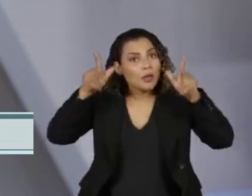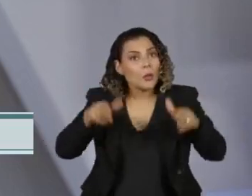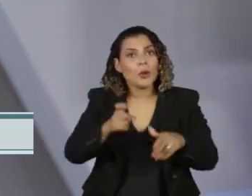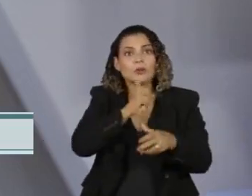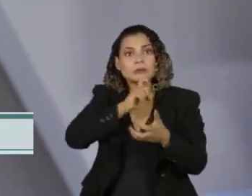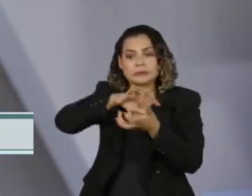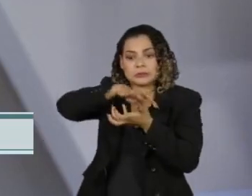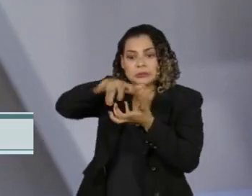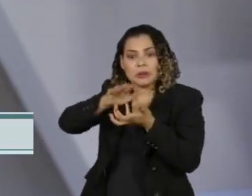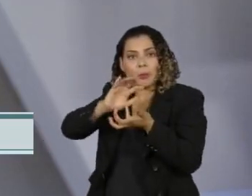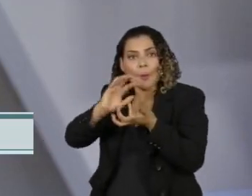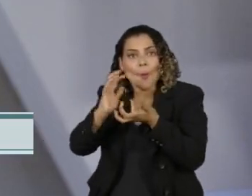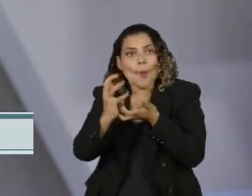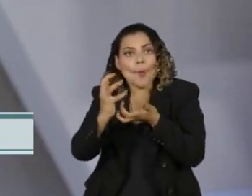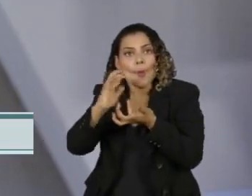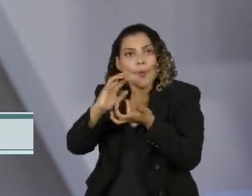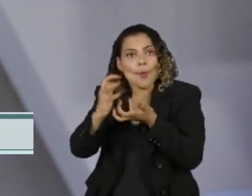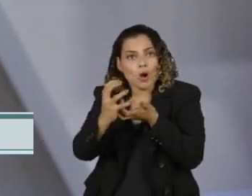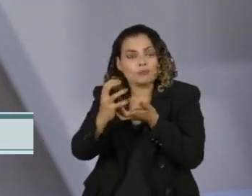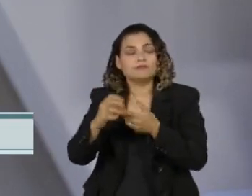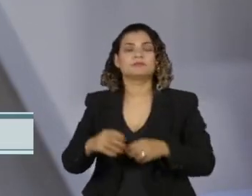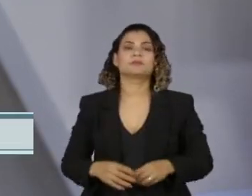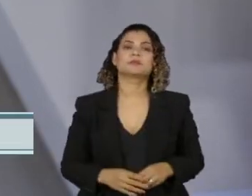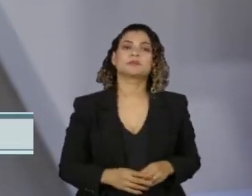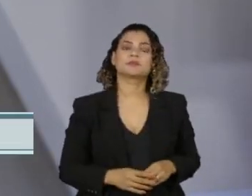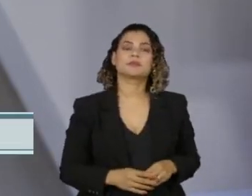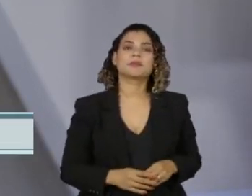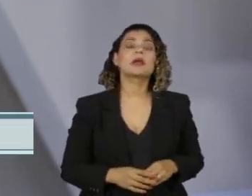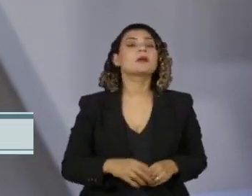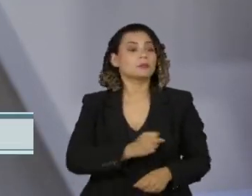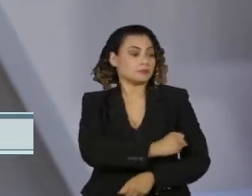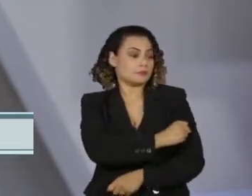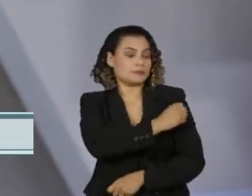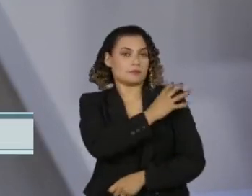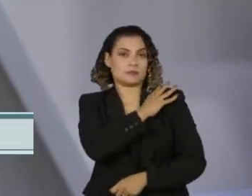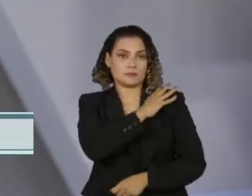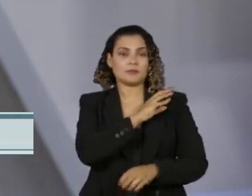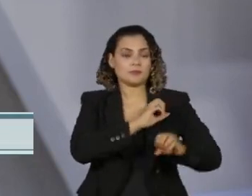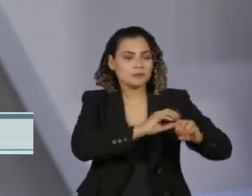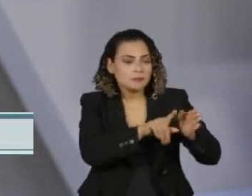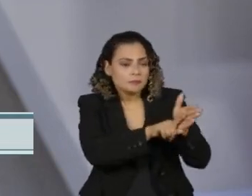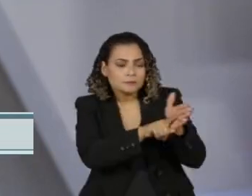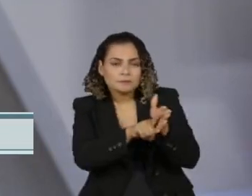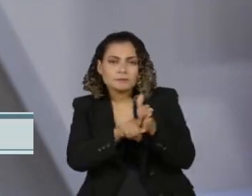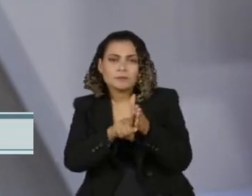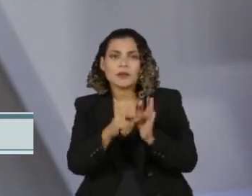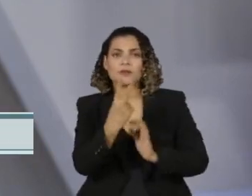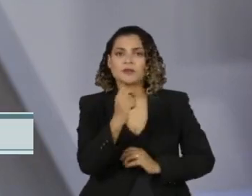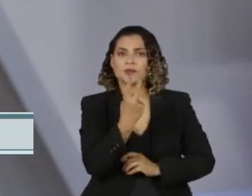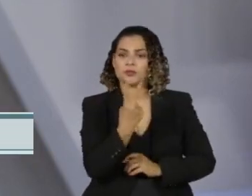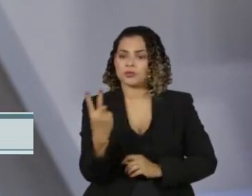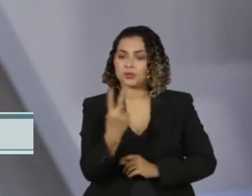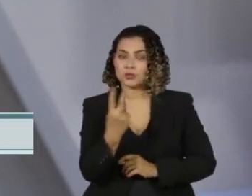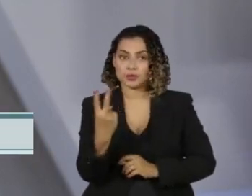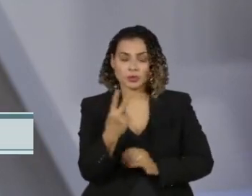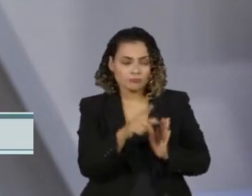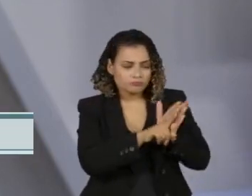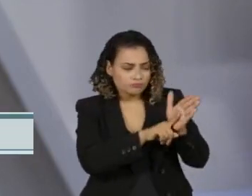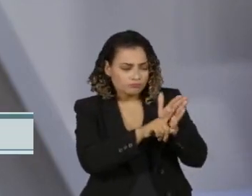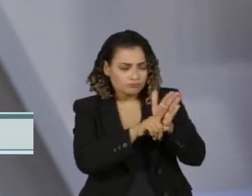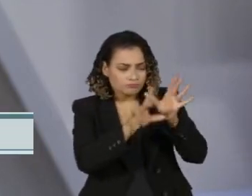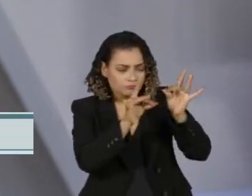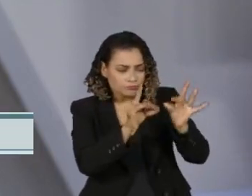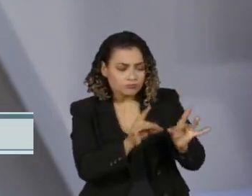Os dados divulgados no Censo Escolar da Educação Básica de 2022 fazem um raio-x do cenário educacional do país